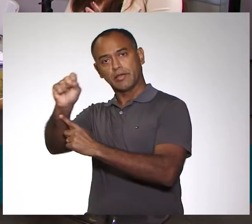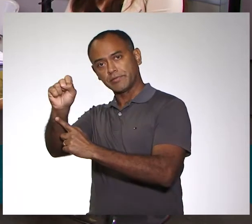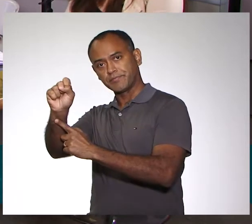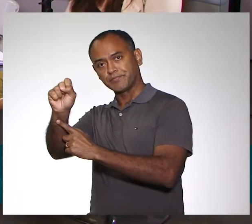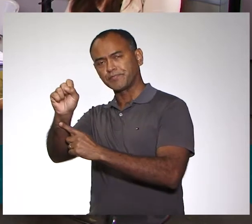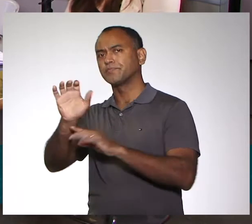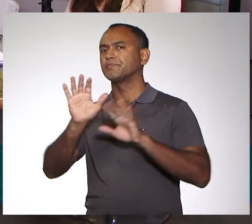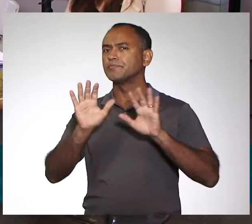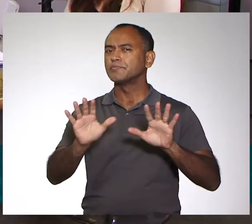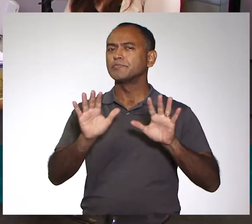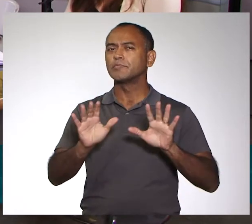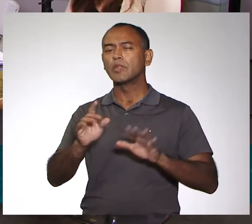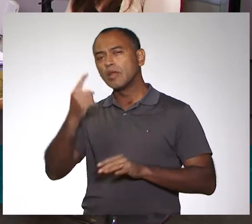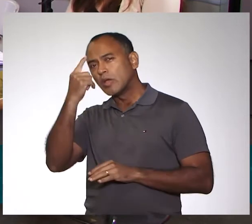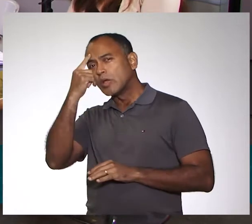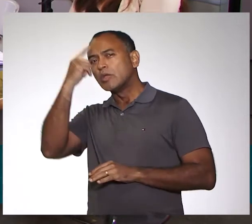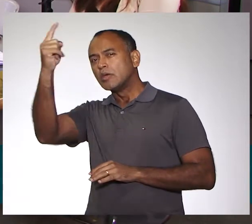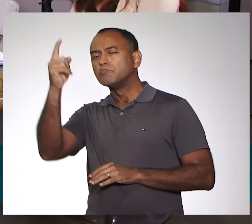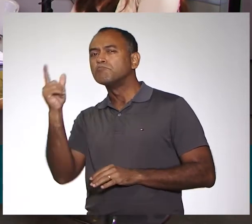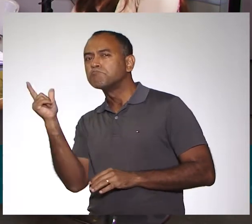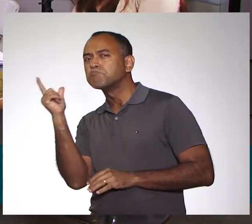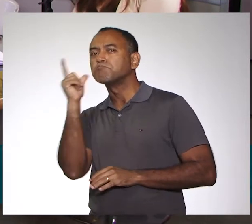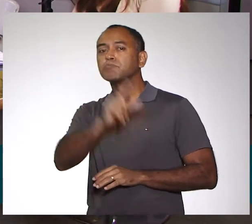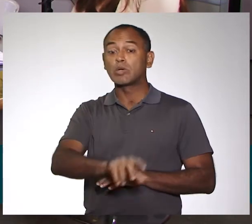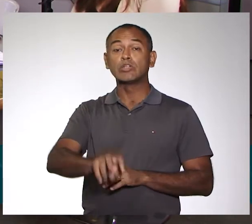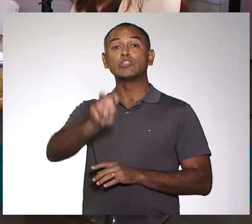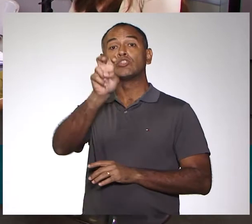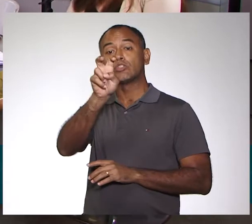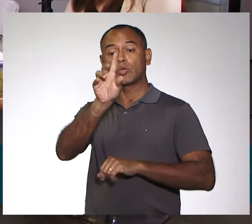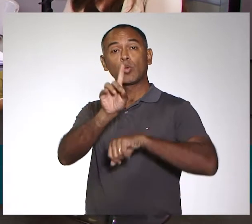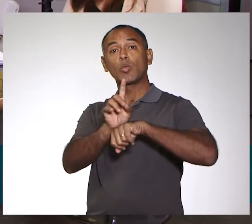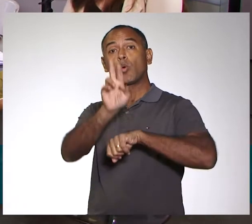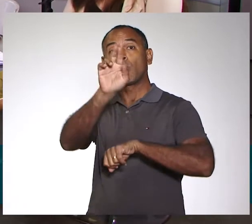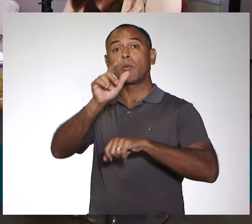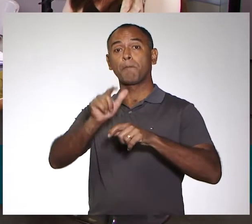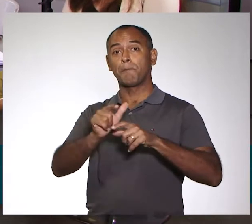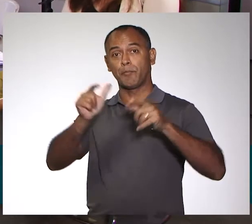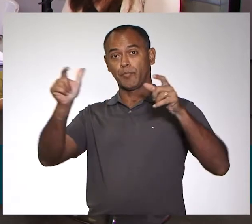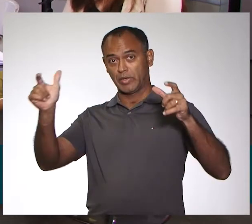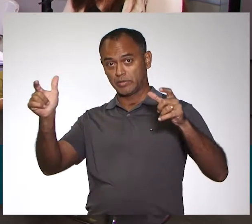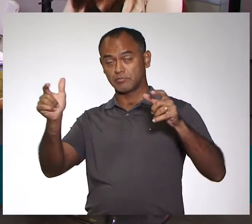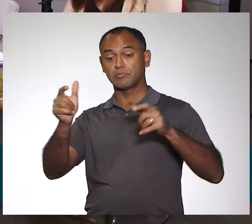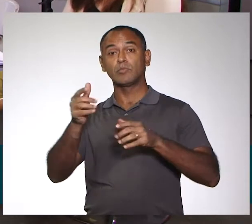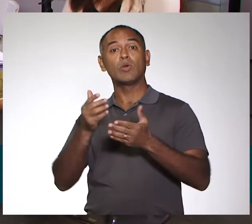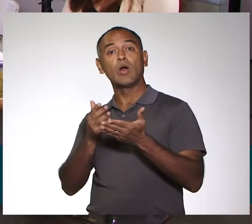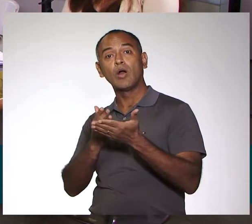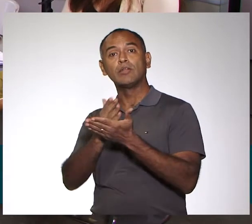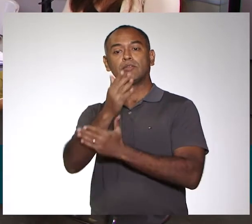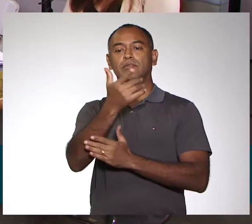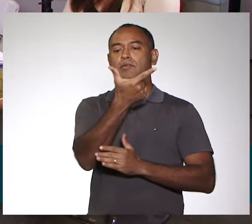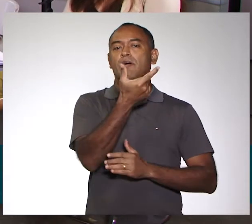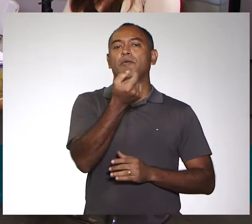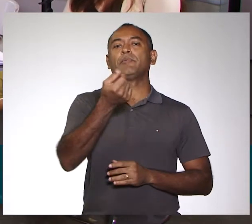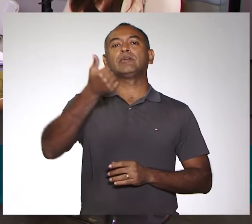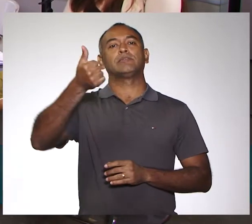E a ideia foi abraçada por mais novos cinco doutores que entraram em 2017,